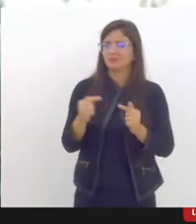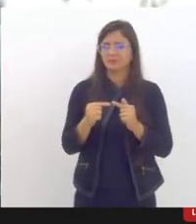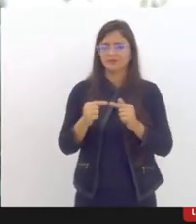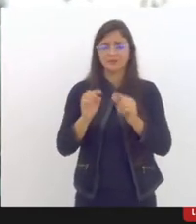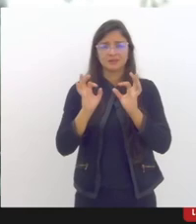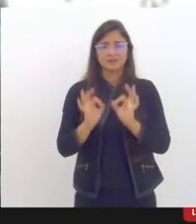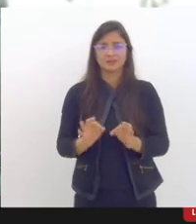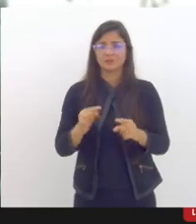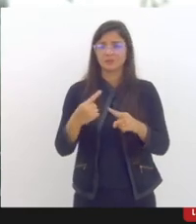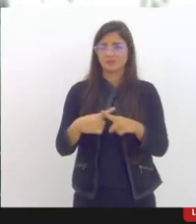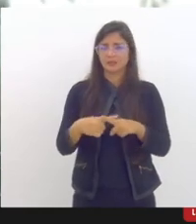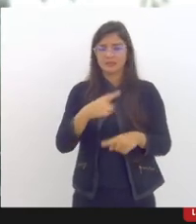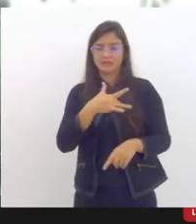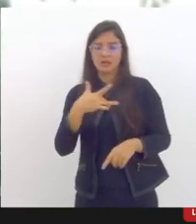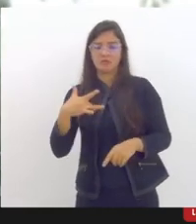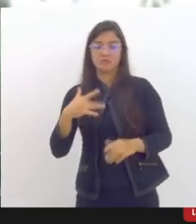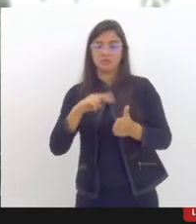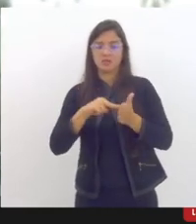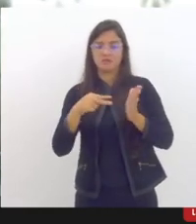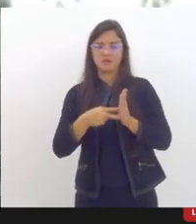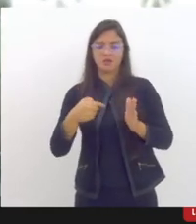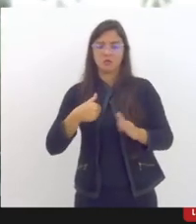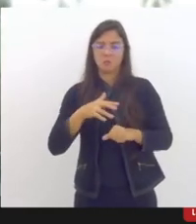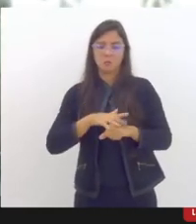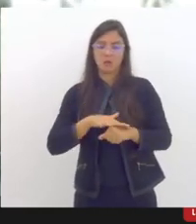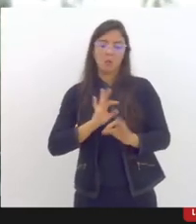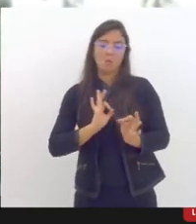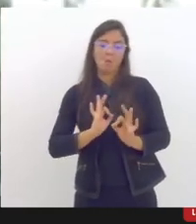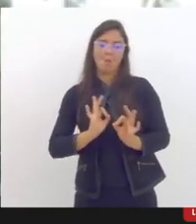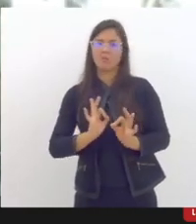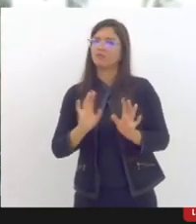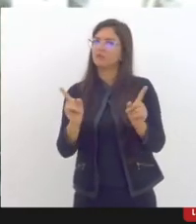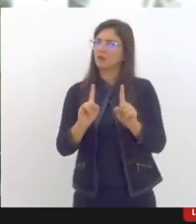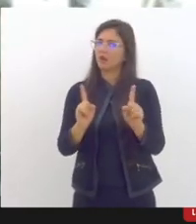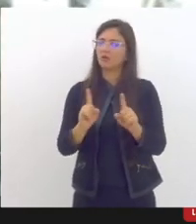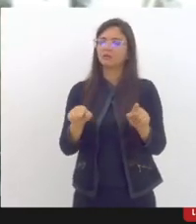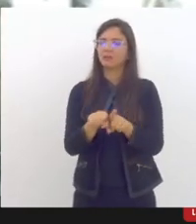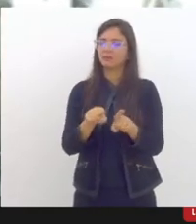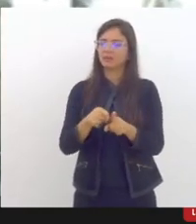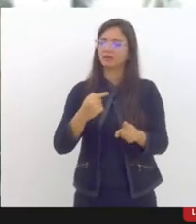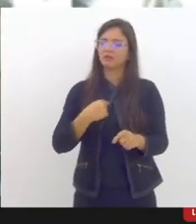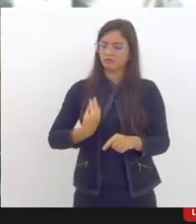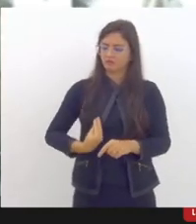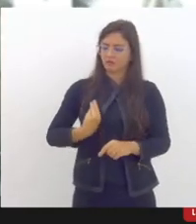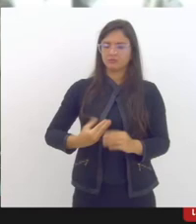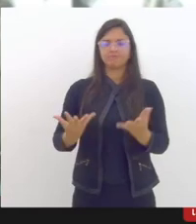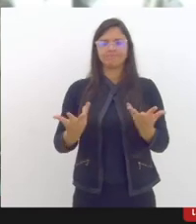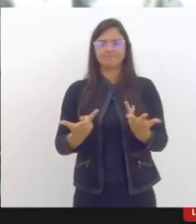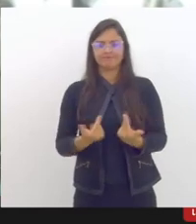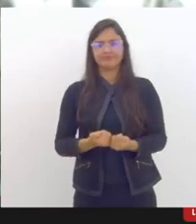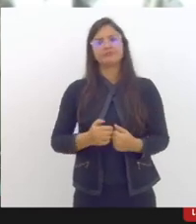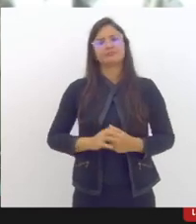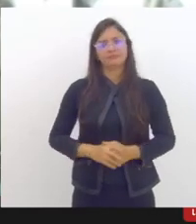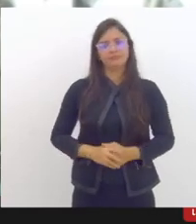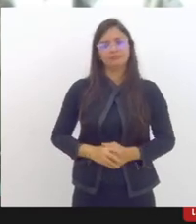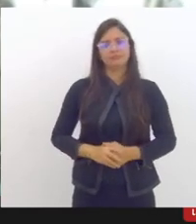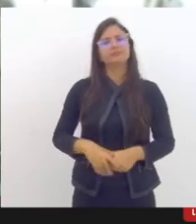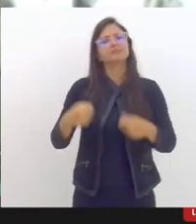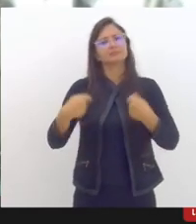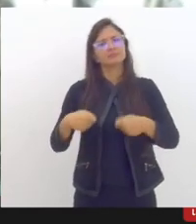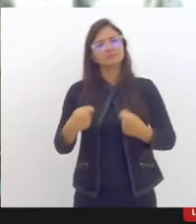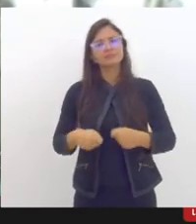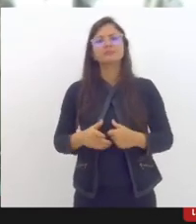saúde não é somente a ausência de doença mas o acesso a qualidade de vida que compreende o acesso com